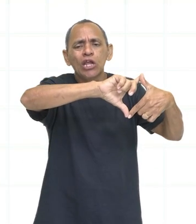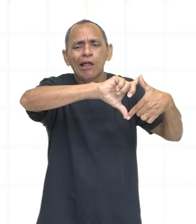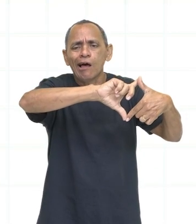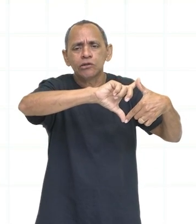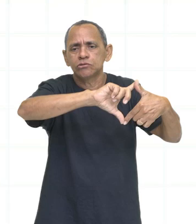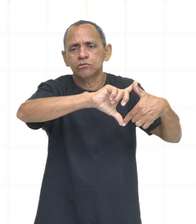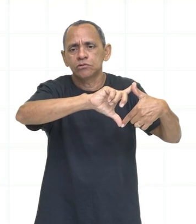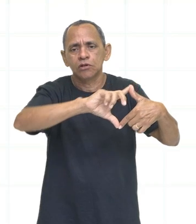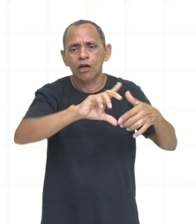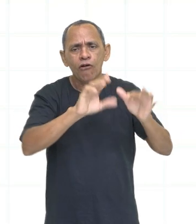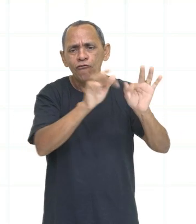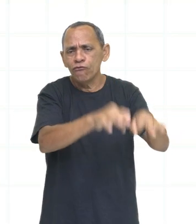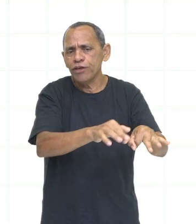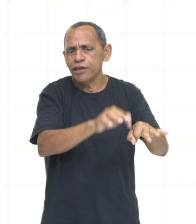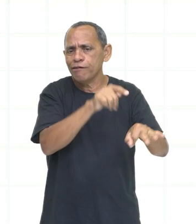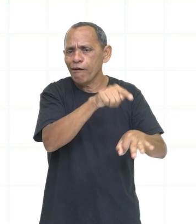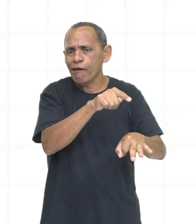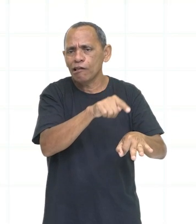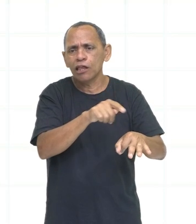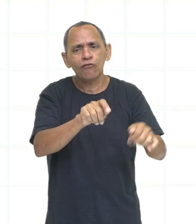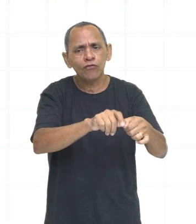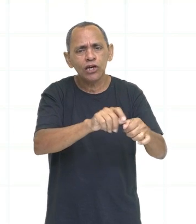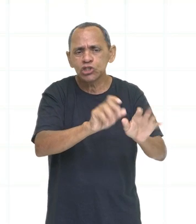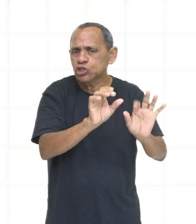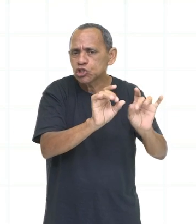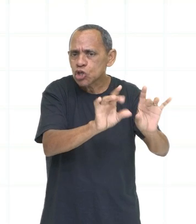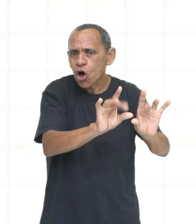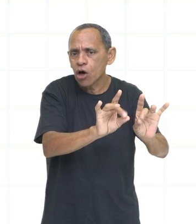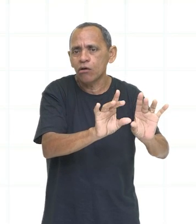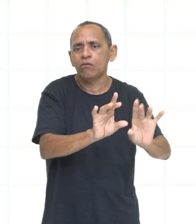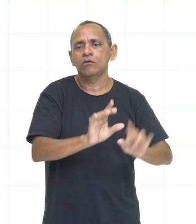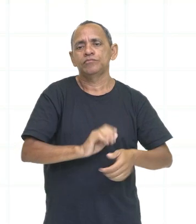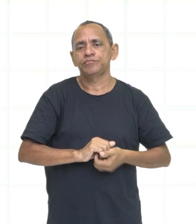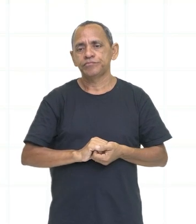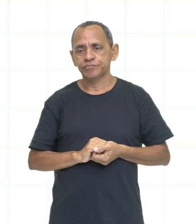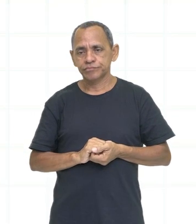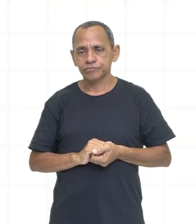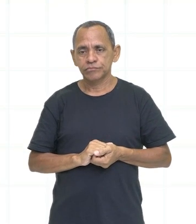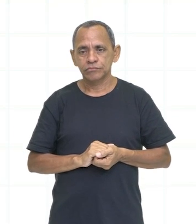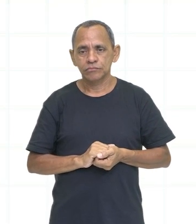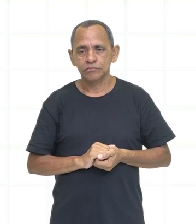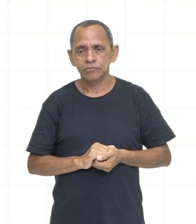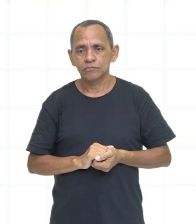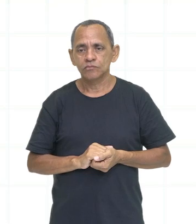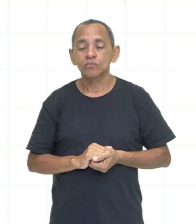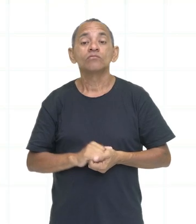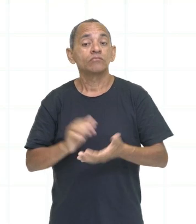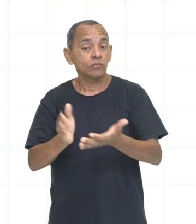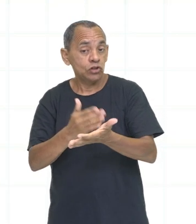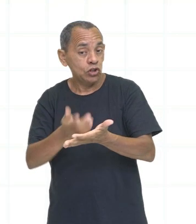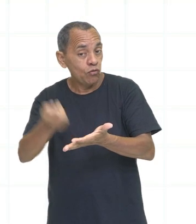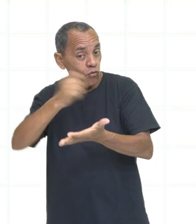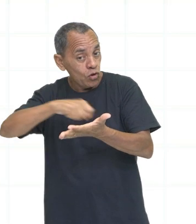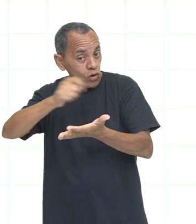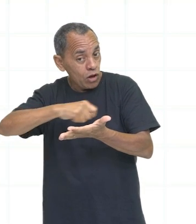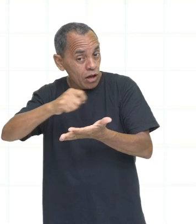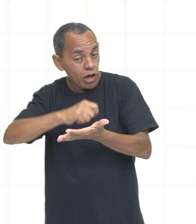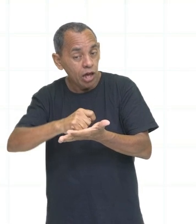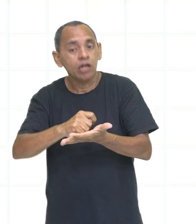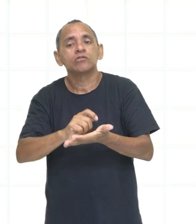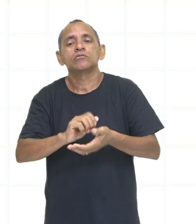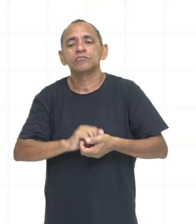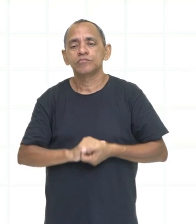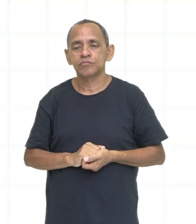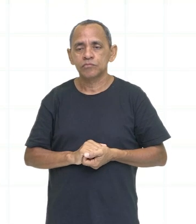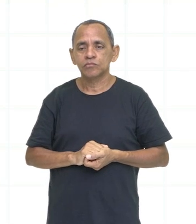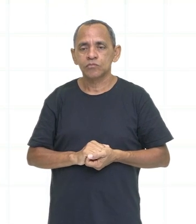The book was written by a renowned author. Então, o livro foi escrito by, por...